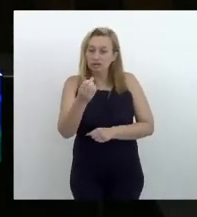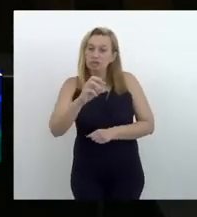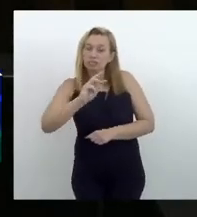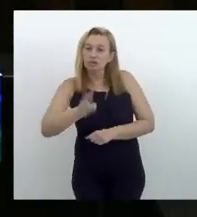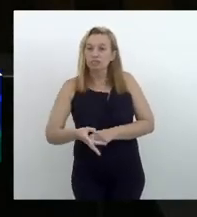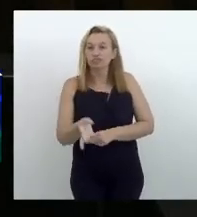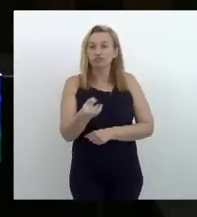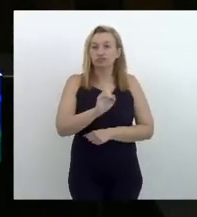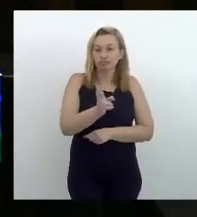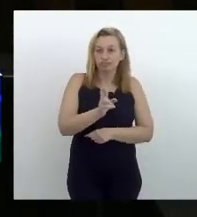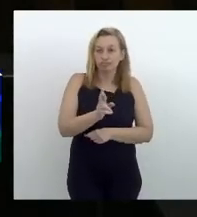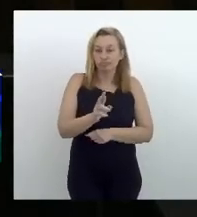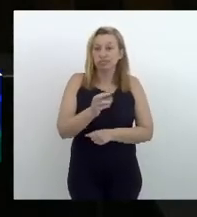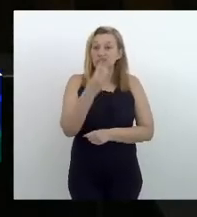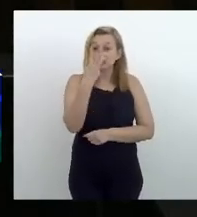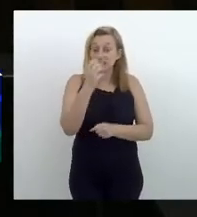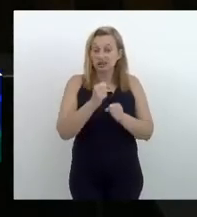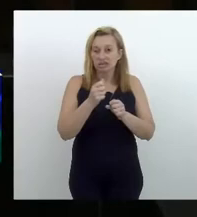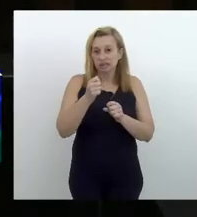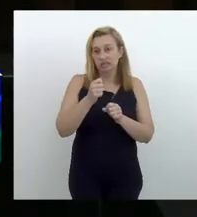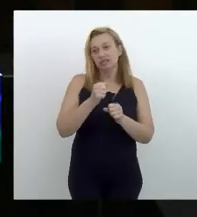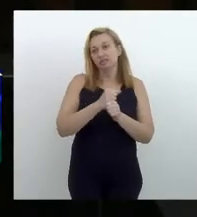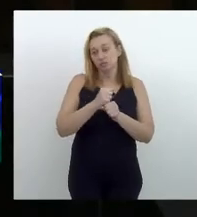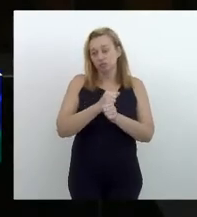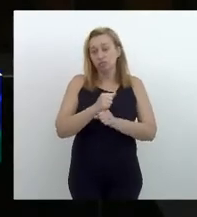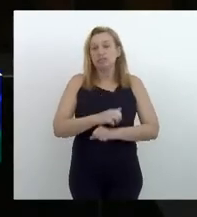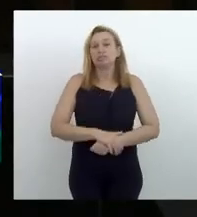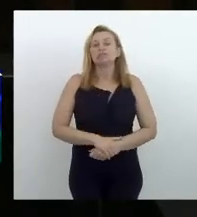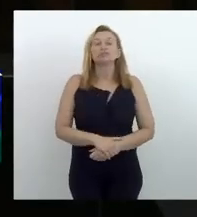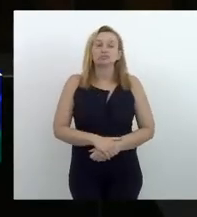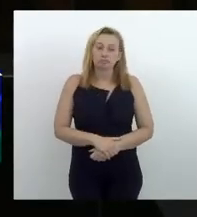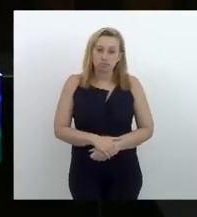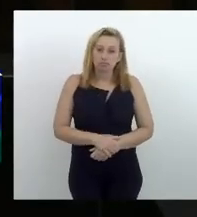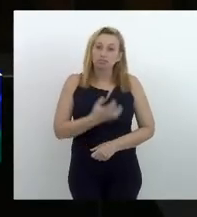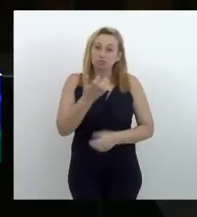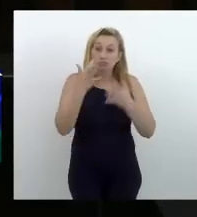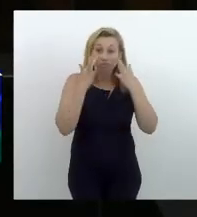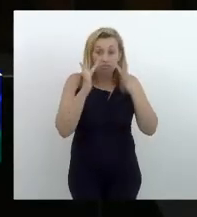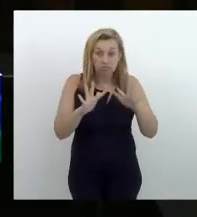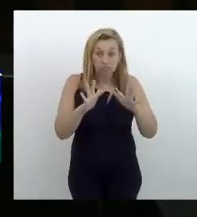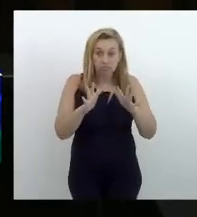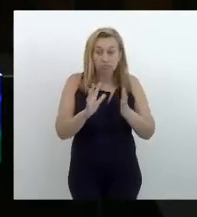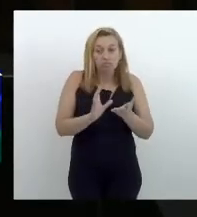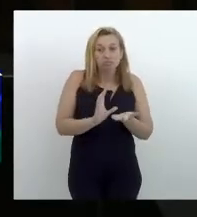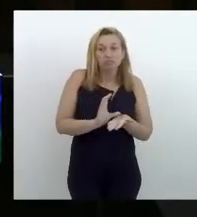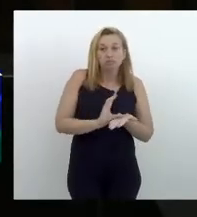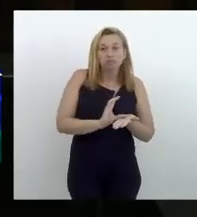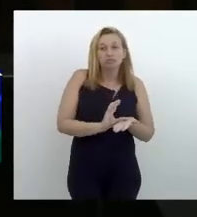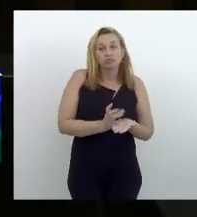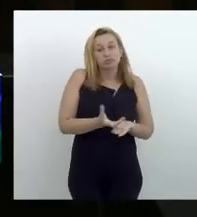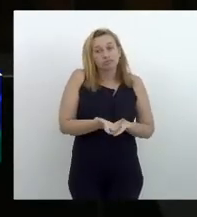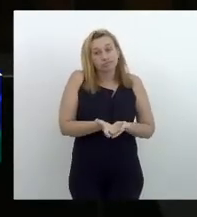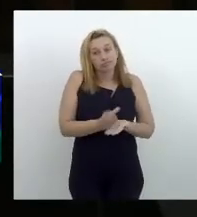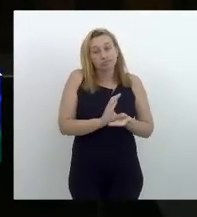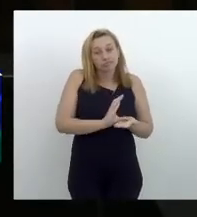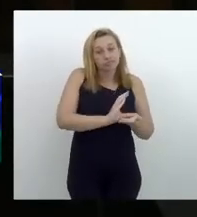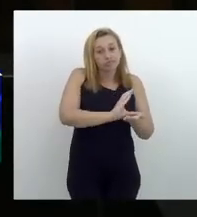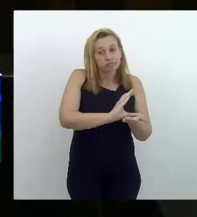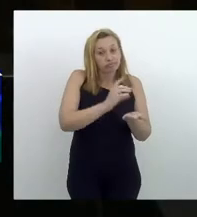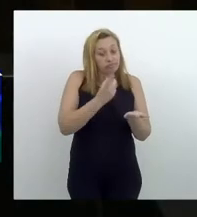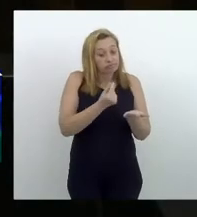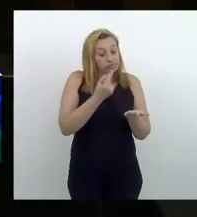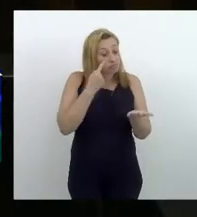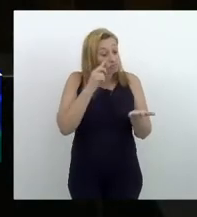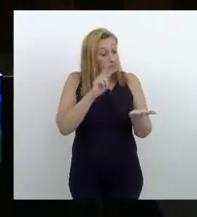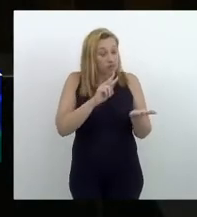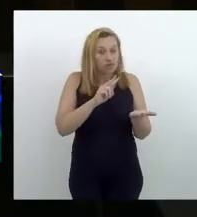em três anos. Quero alertar que o orçamento, quando vai bem, está na